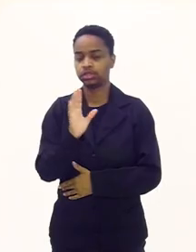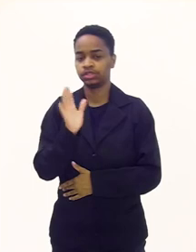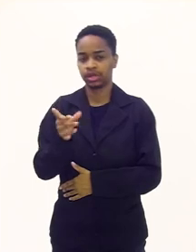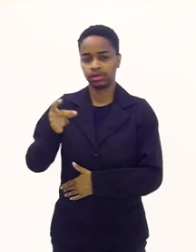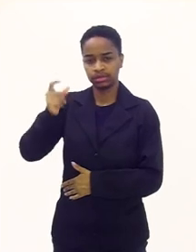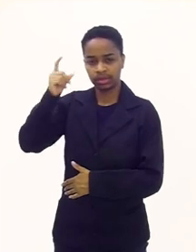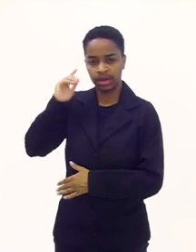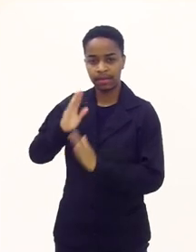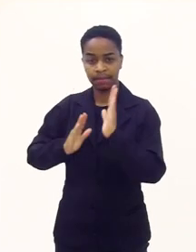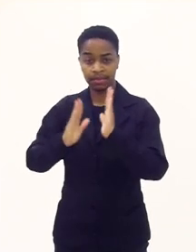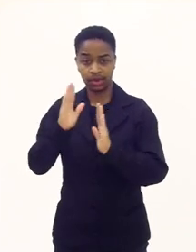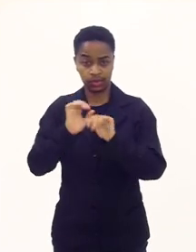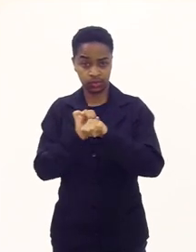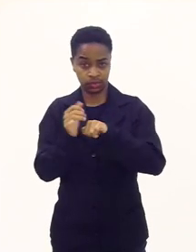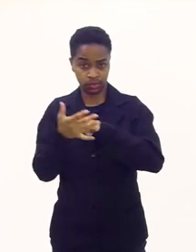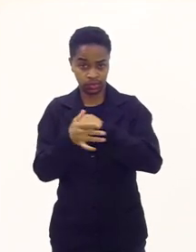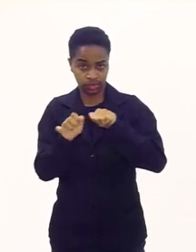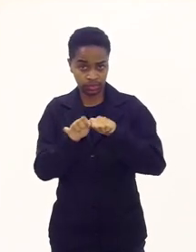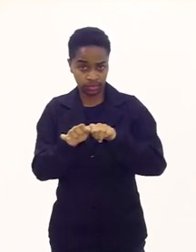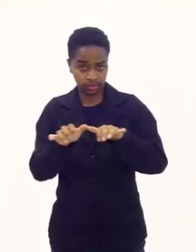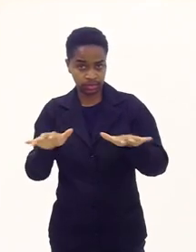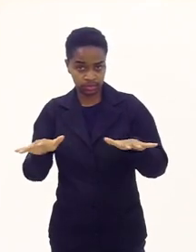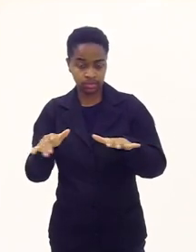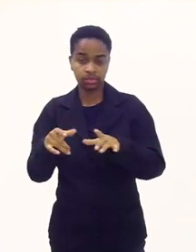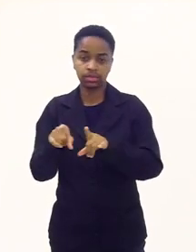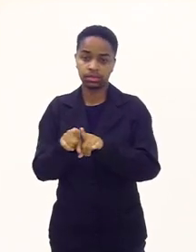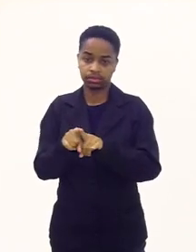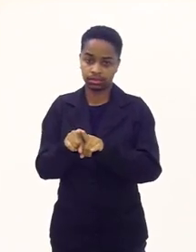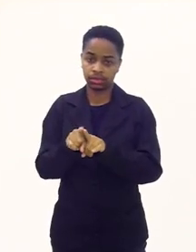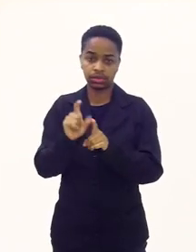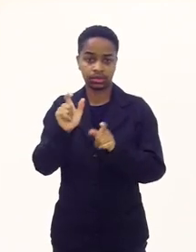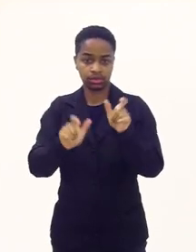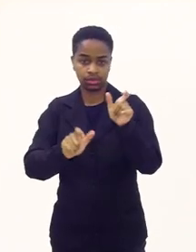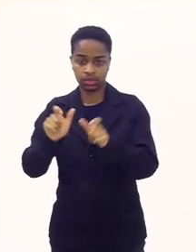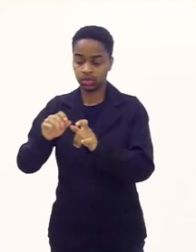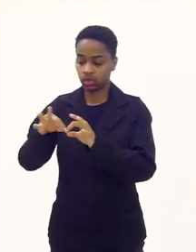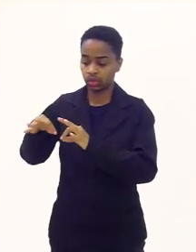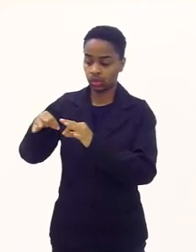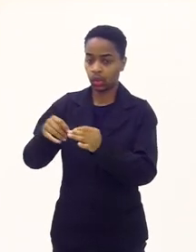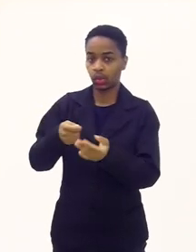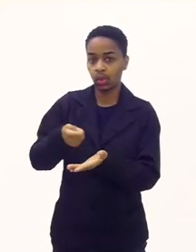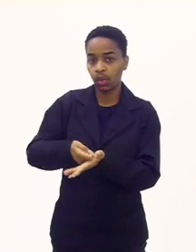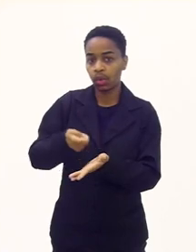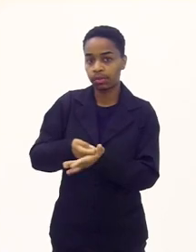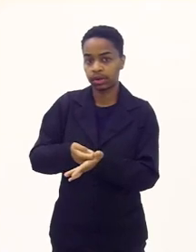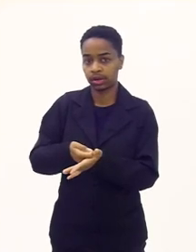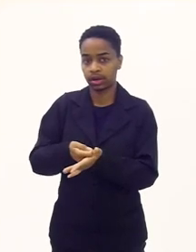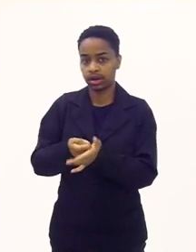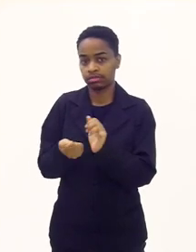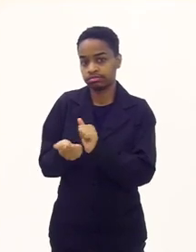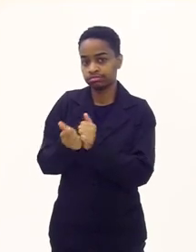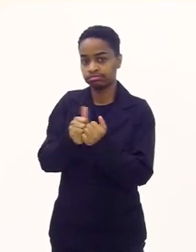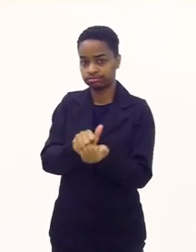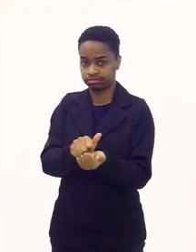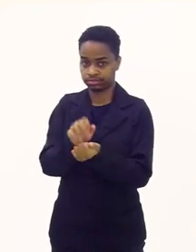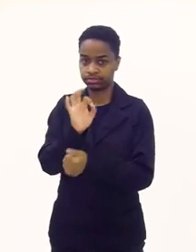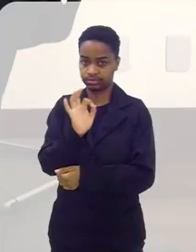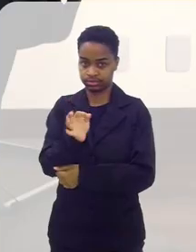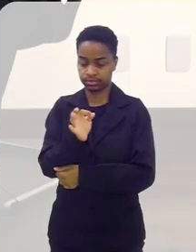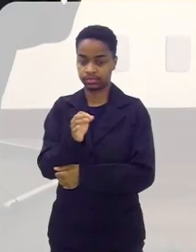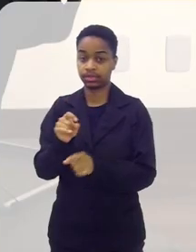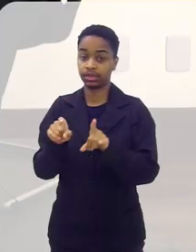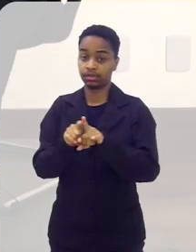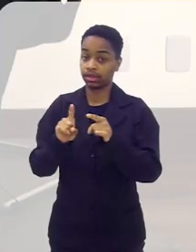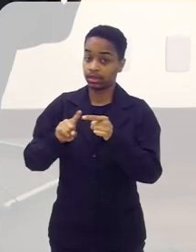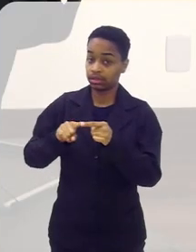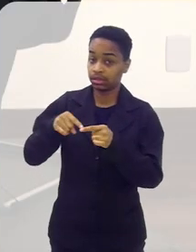Durante a pandemia, todos foram obrigados a se adequar.